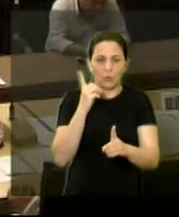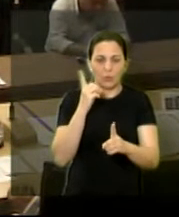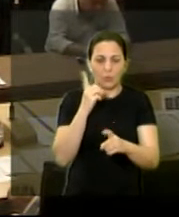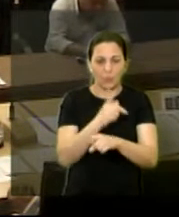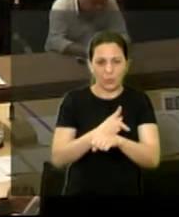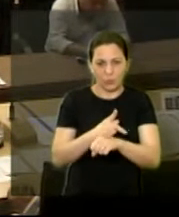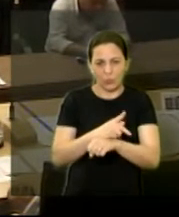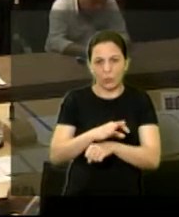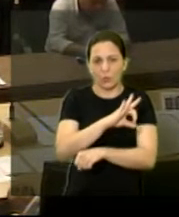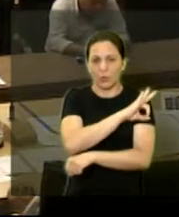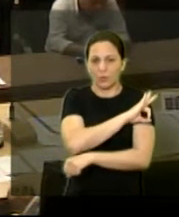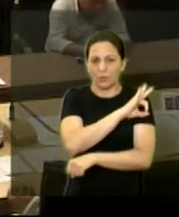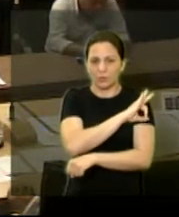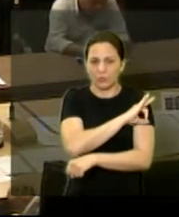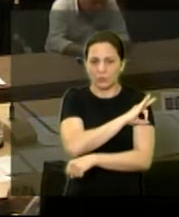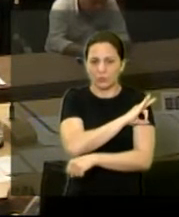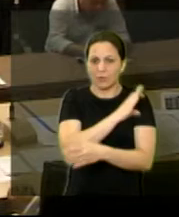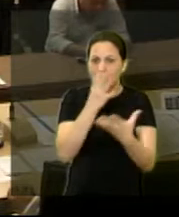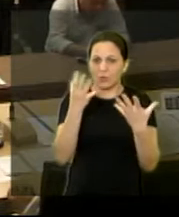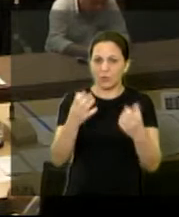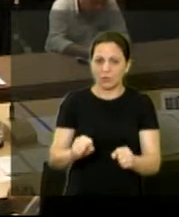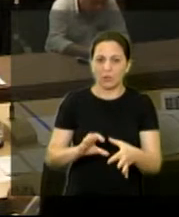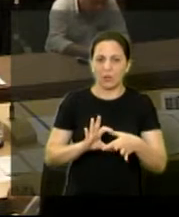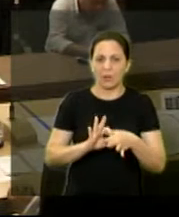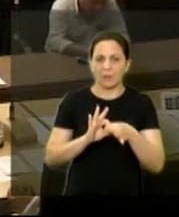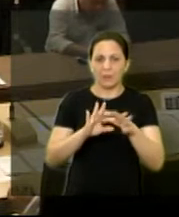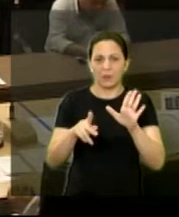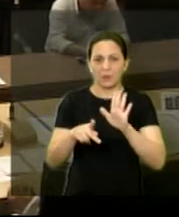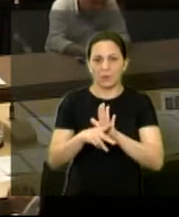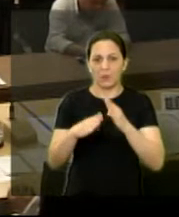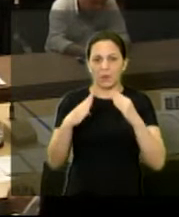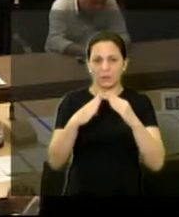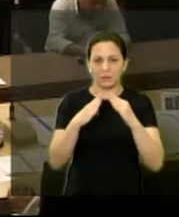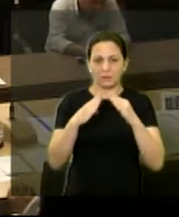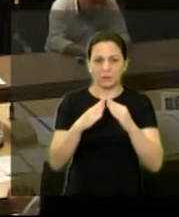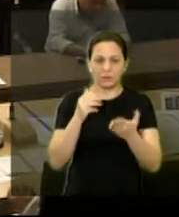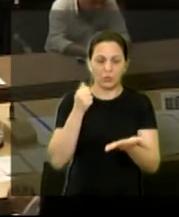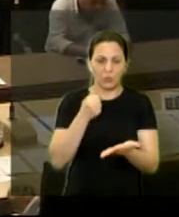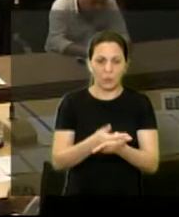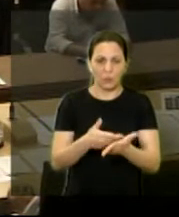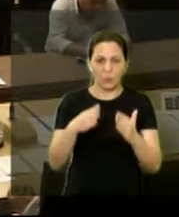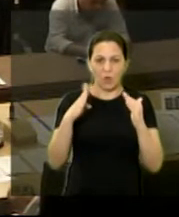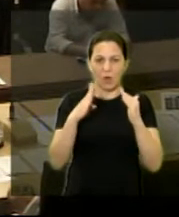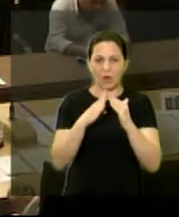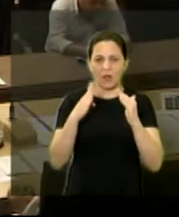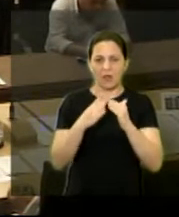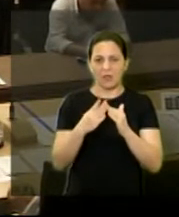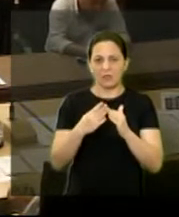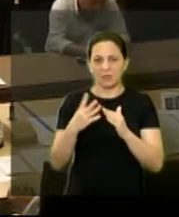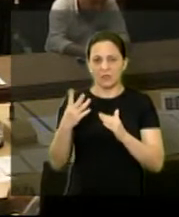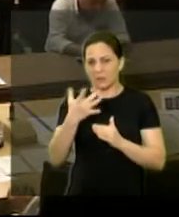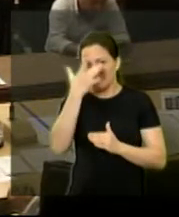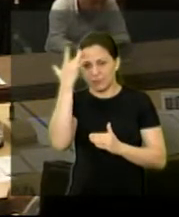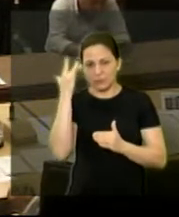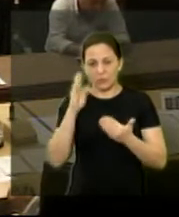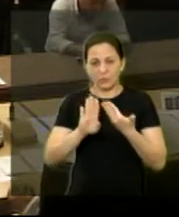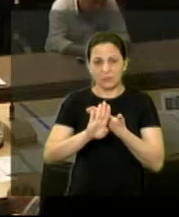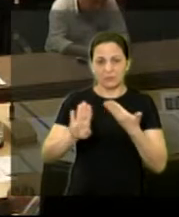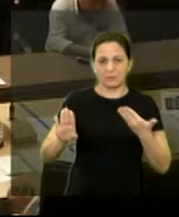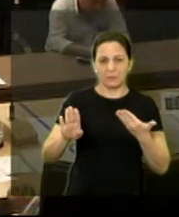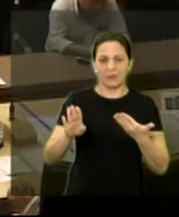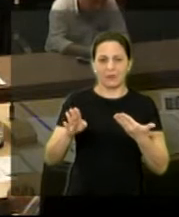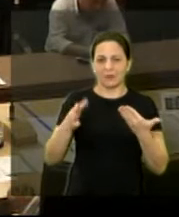que a prefeitura não expedisse o habite porque ela comprou de um de um terceiro e que ela queria desfazer o negócio